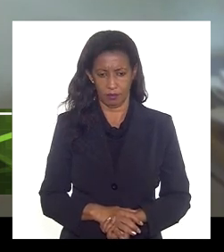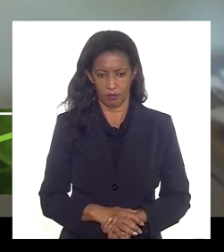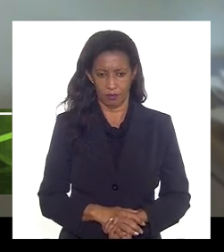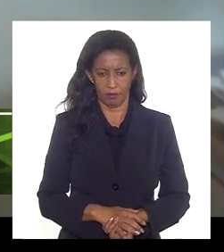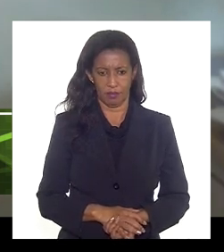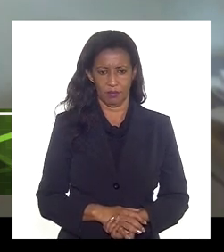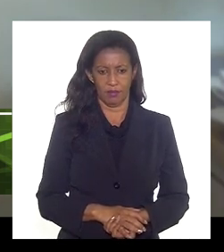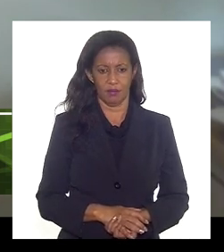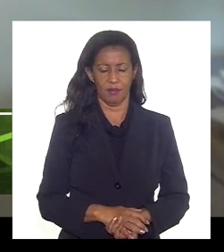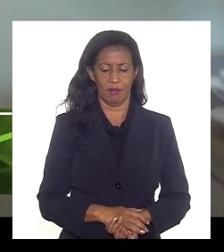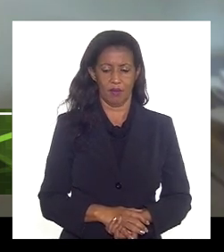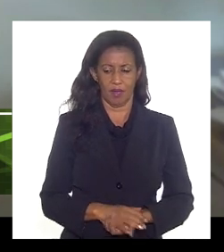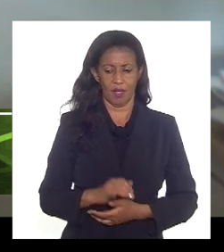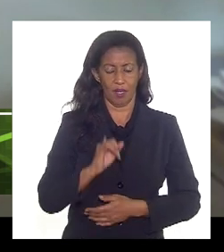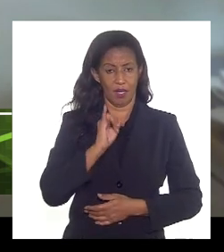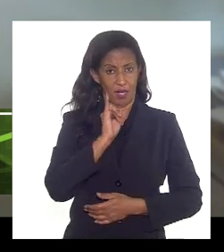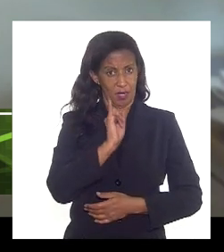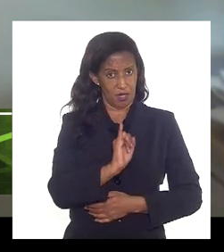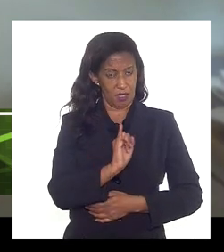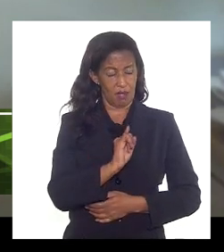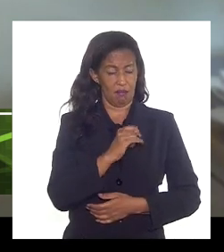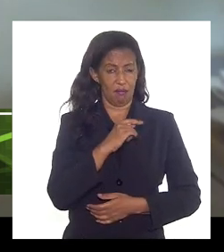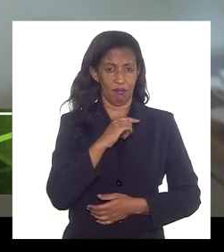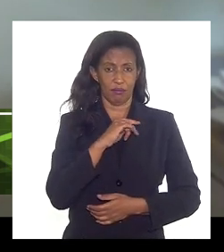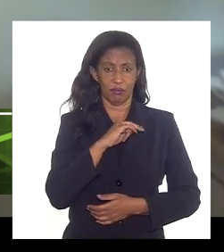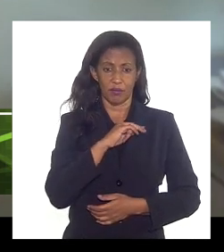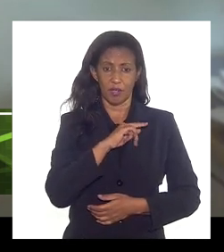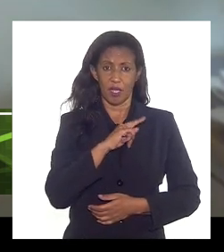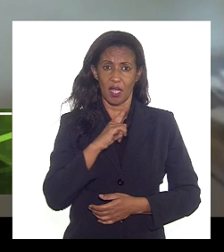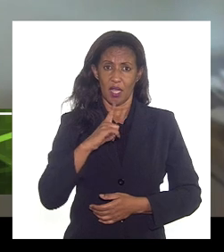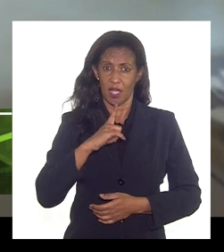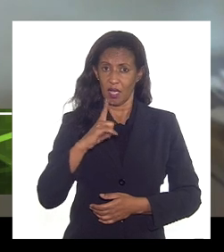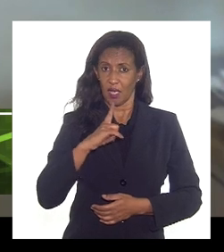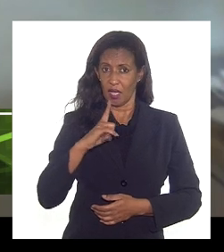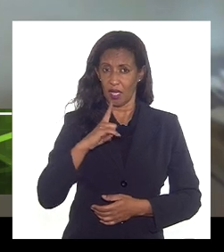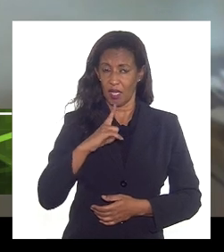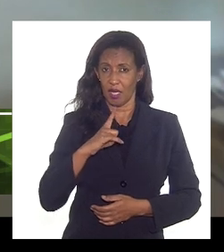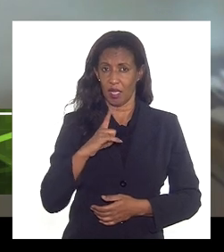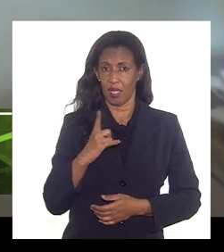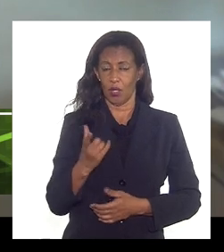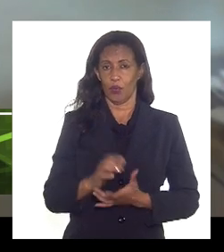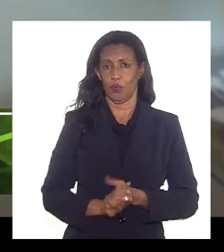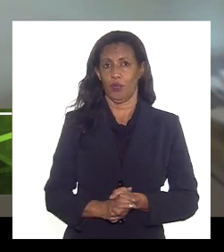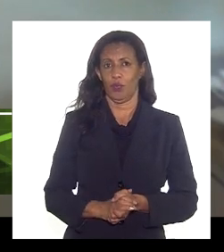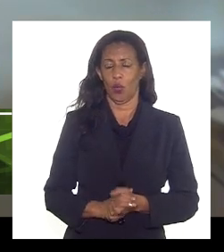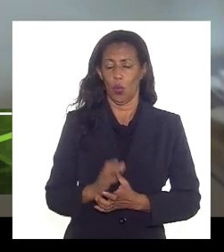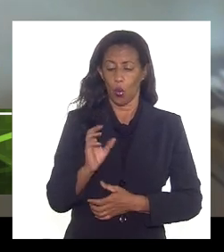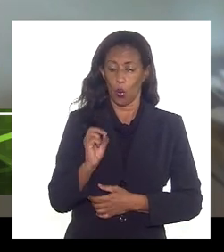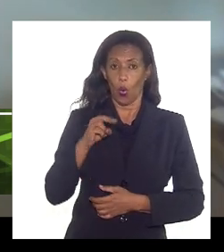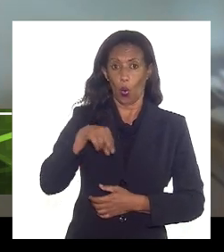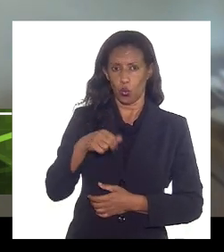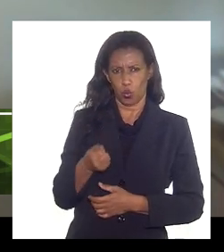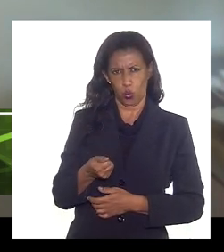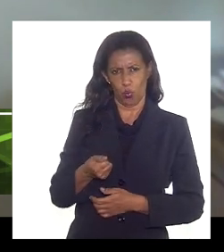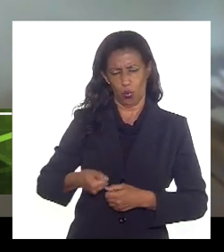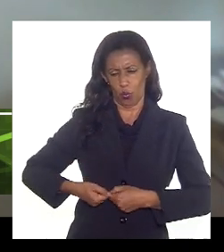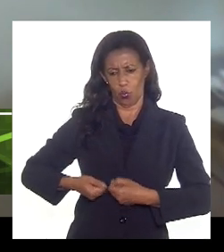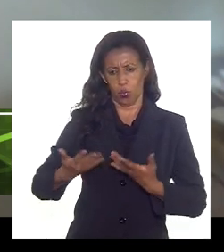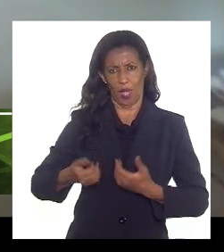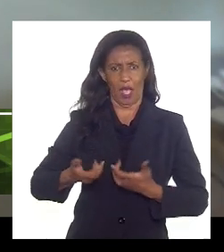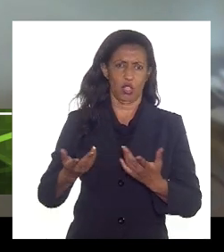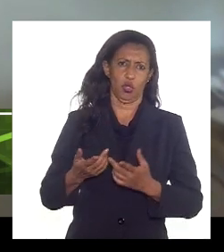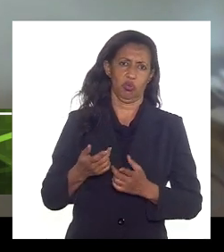se ele incorporou no seu consumo diário ou